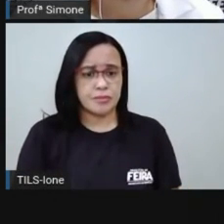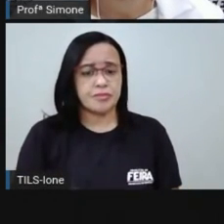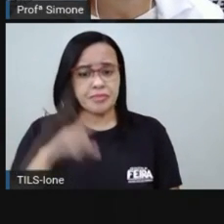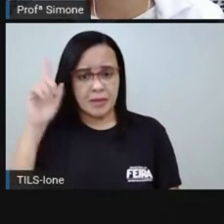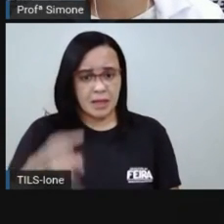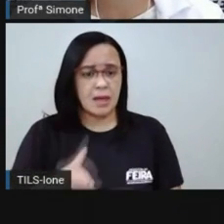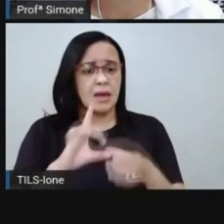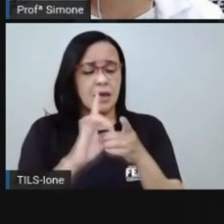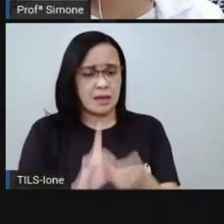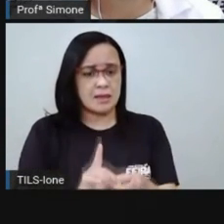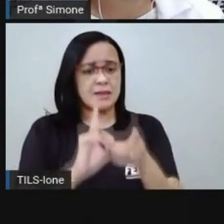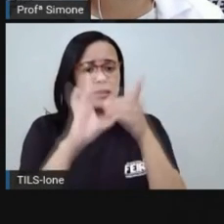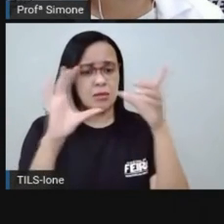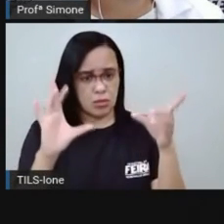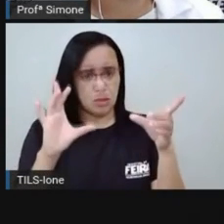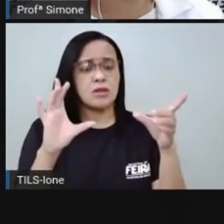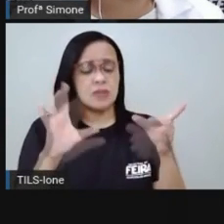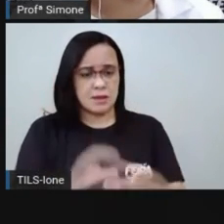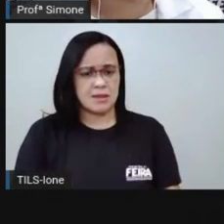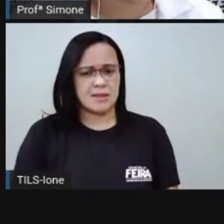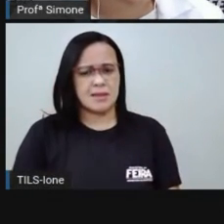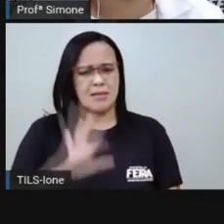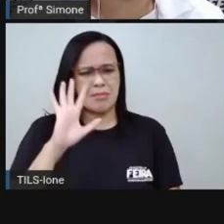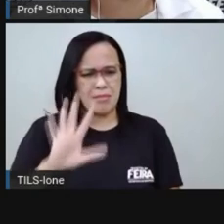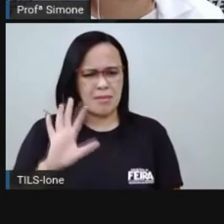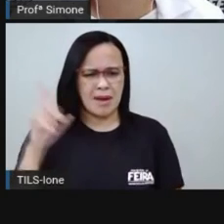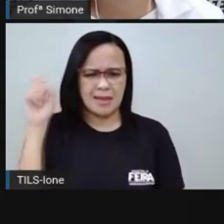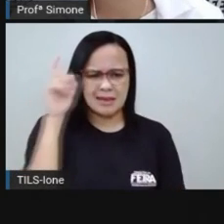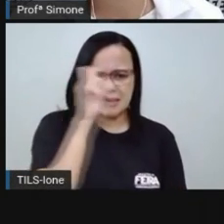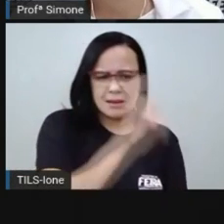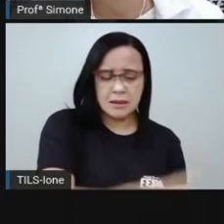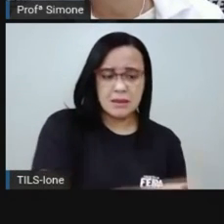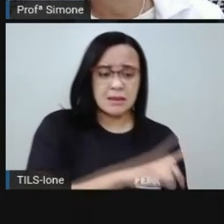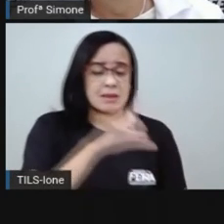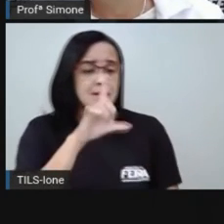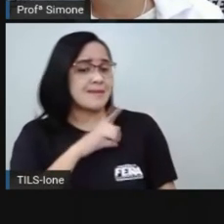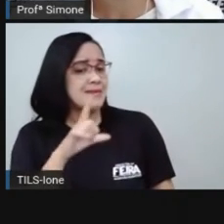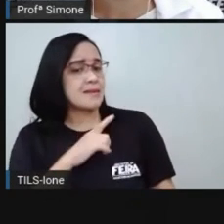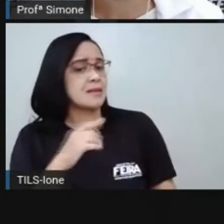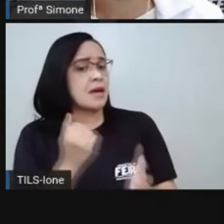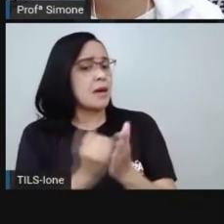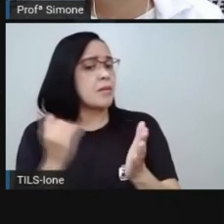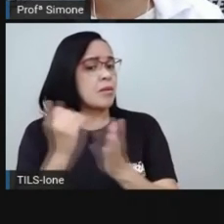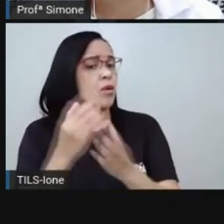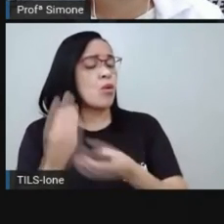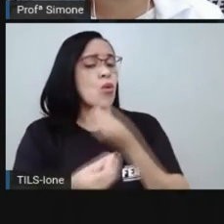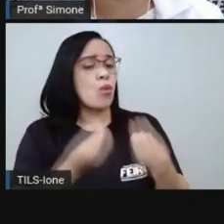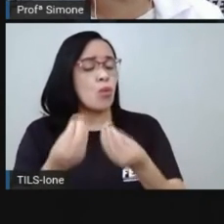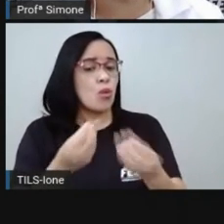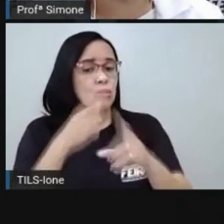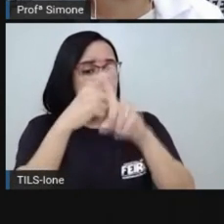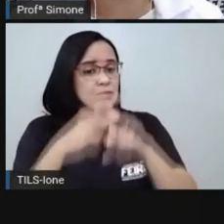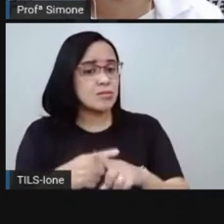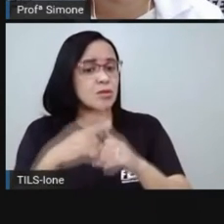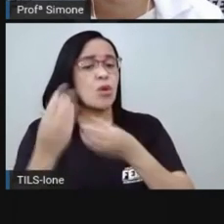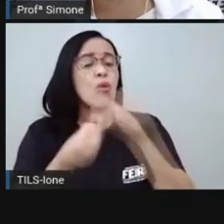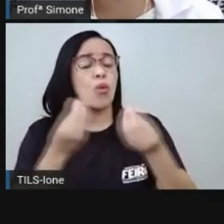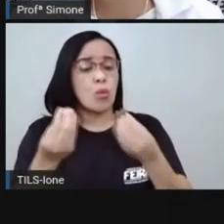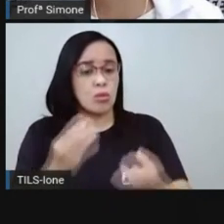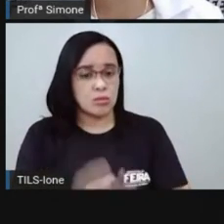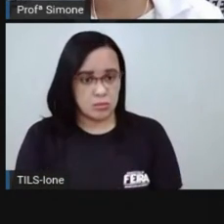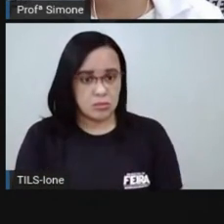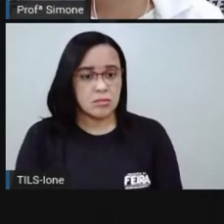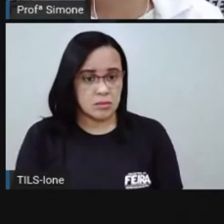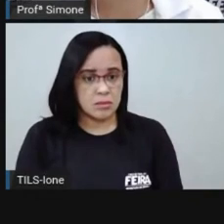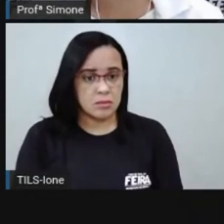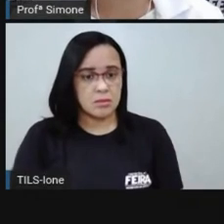e qual é o grande desafio da democracia o grande desafio é portanto além